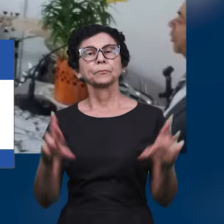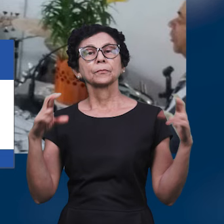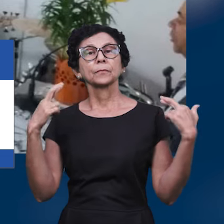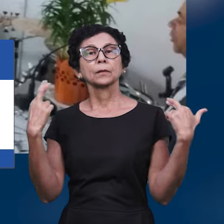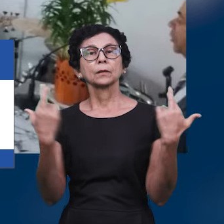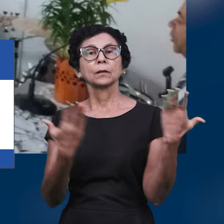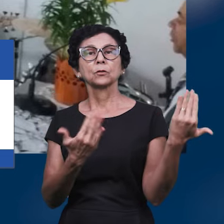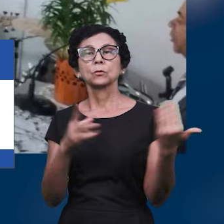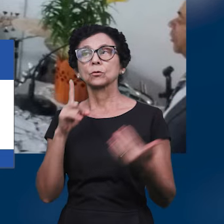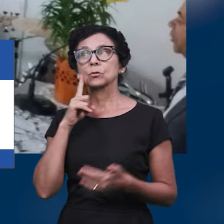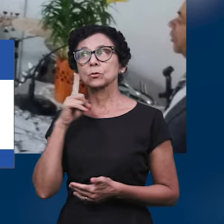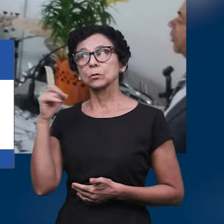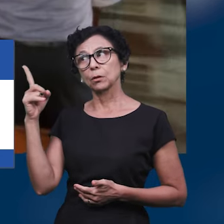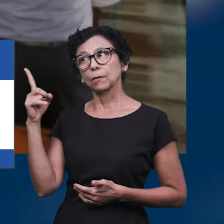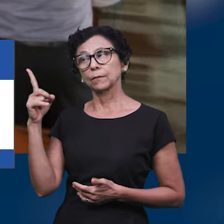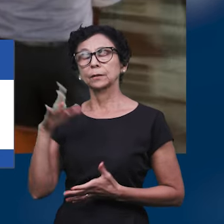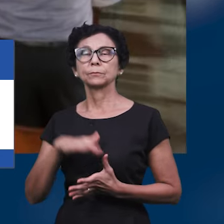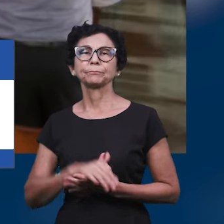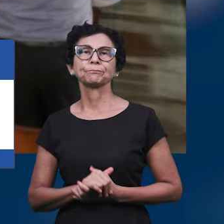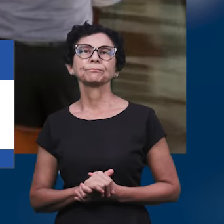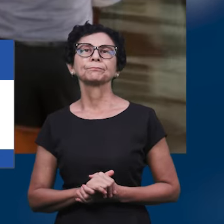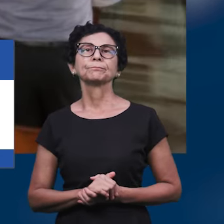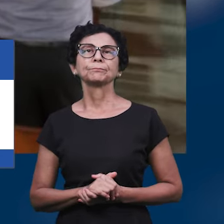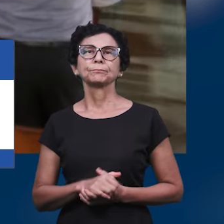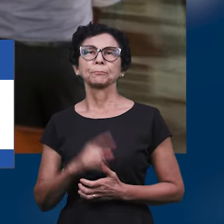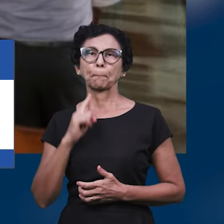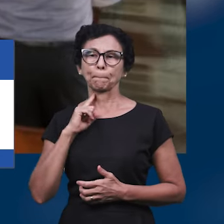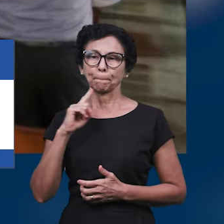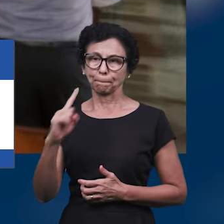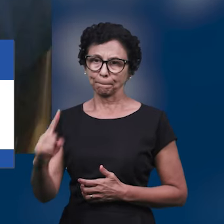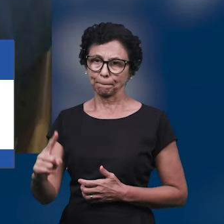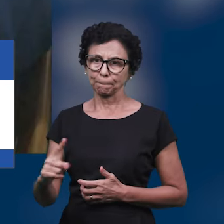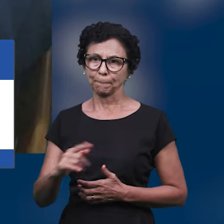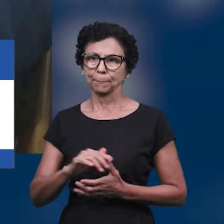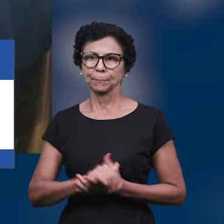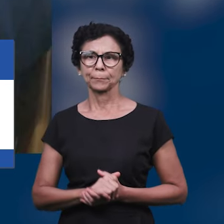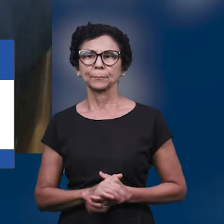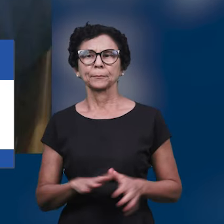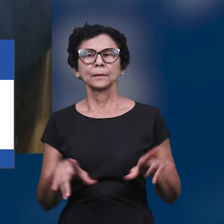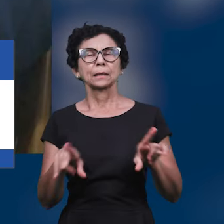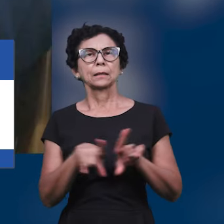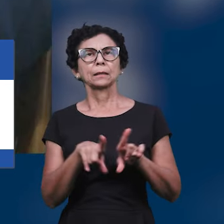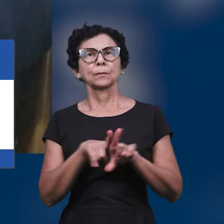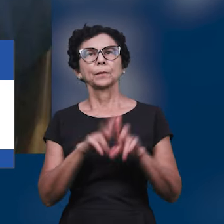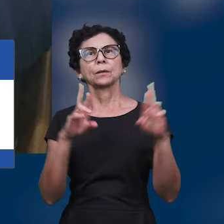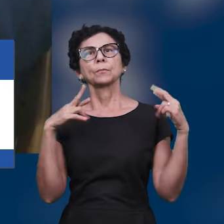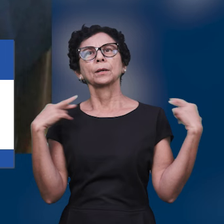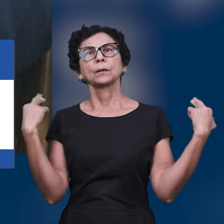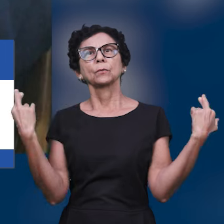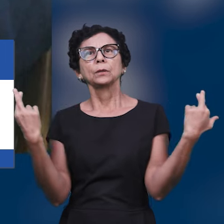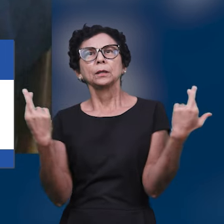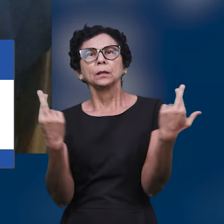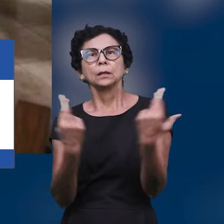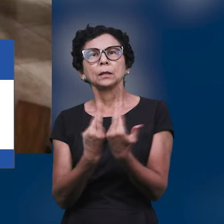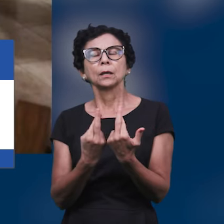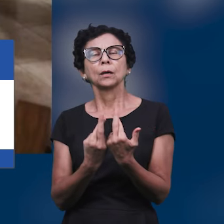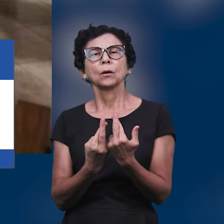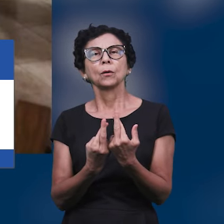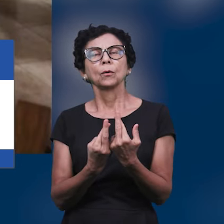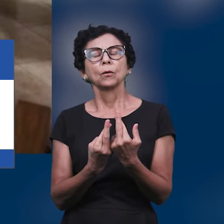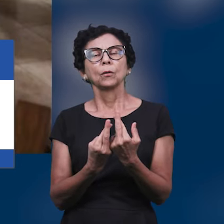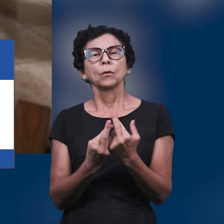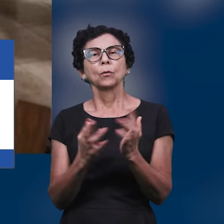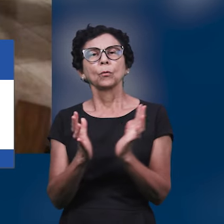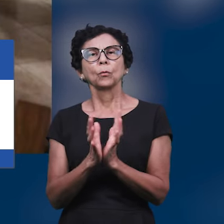que aconteceu na região de Tirol, em Minas Gerais. Imagens agora de uma reunião com os irmãos que têm função